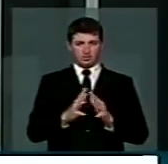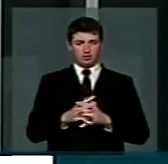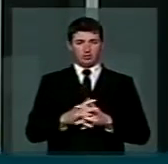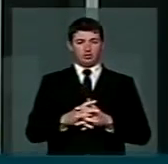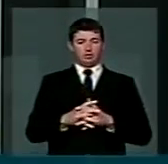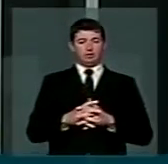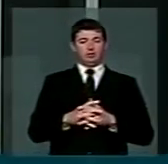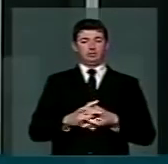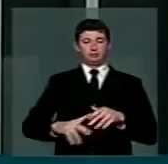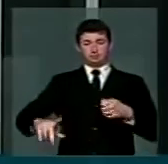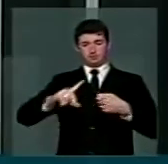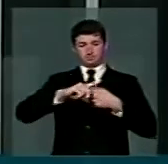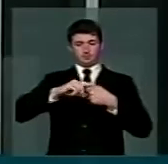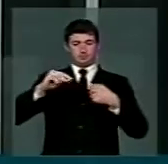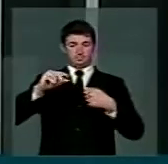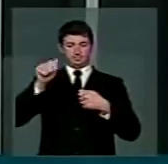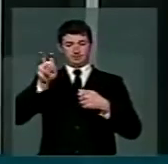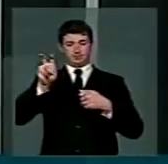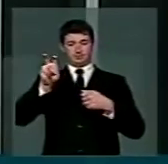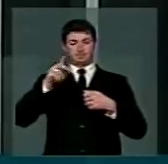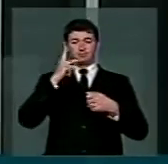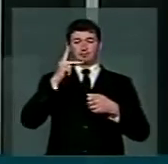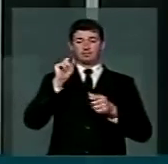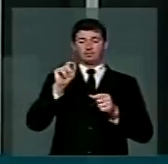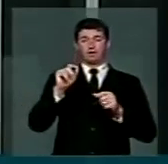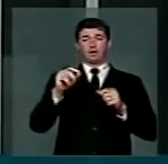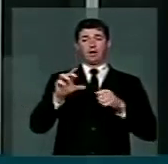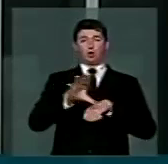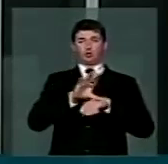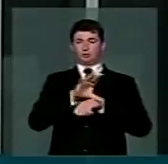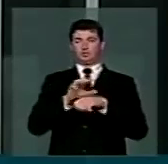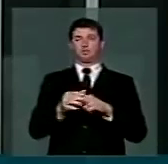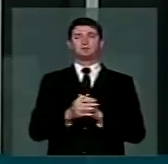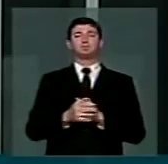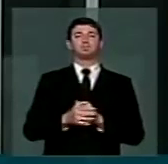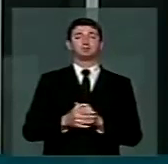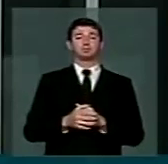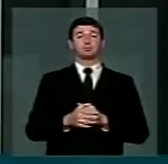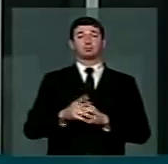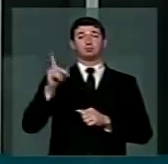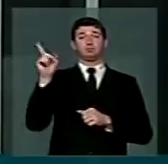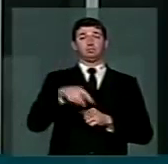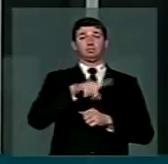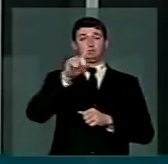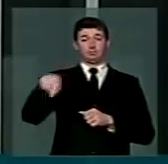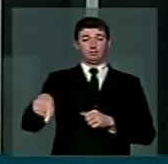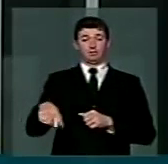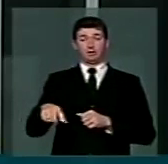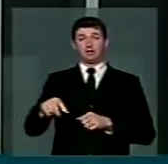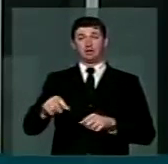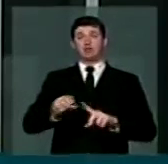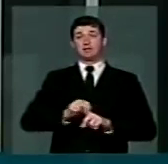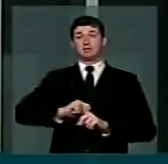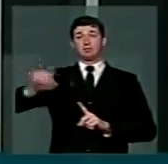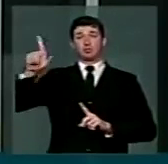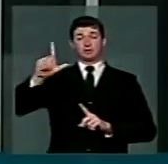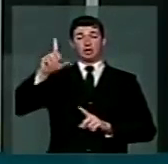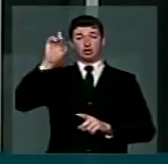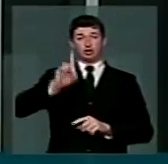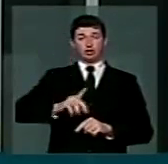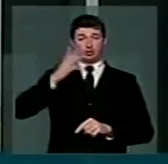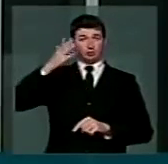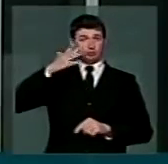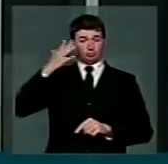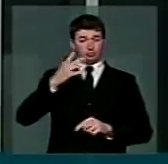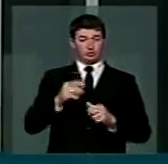artigo 15 da Constituição Federal estabelece que é vedada a cassação de direitos políticos